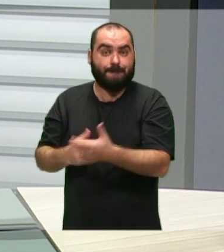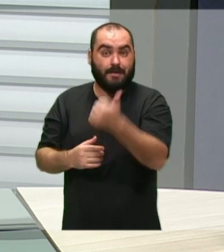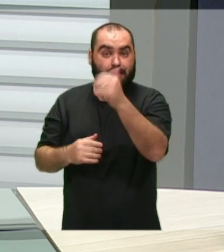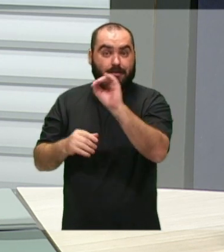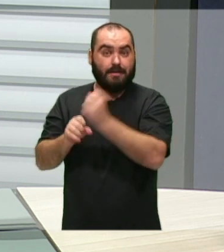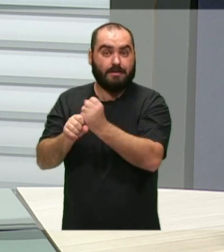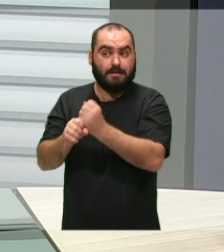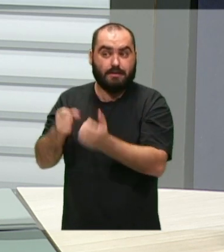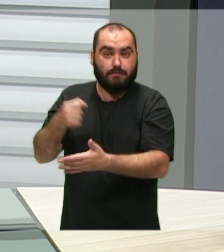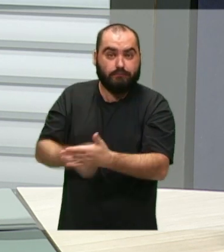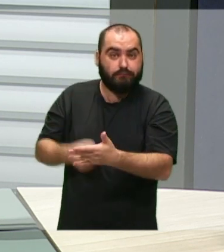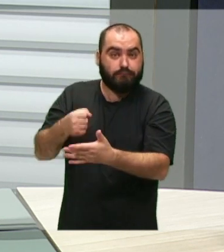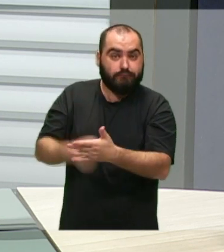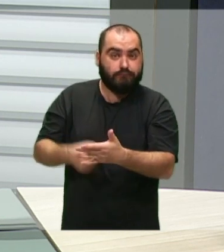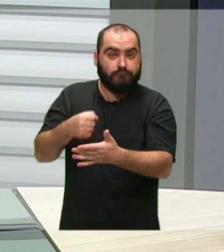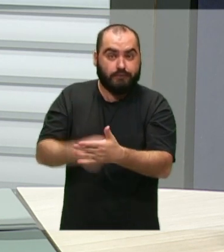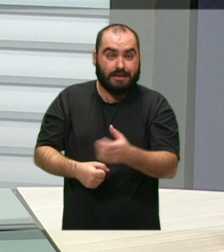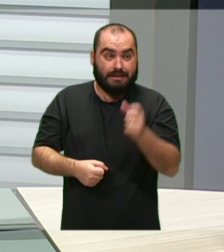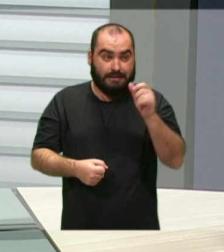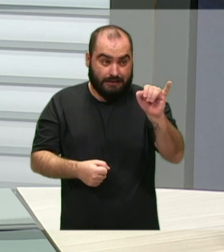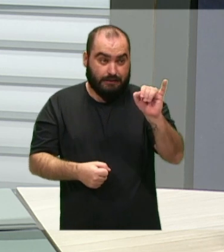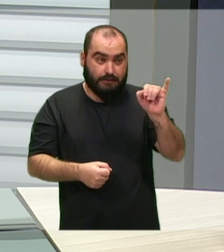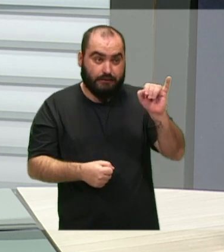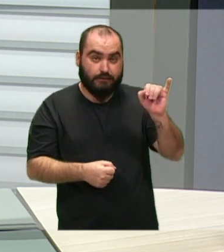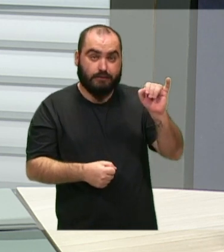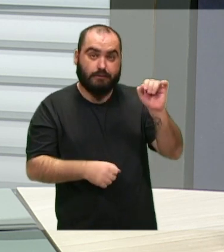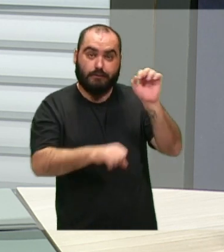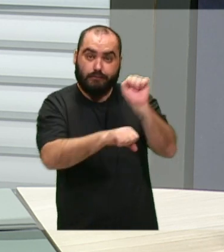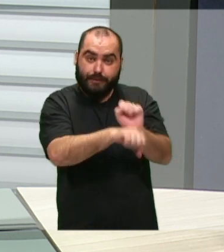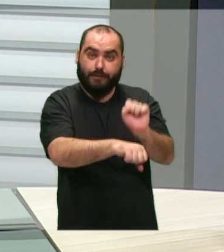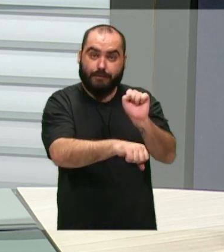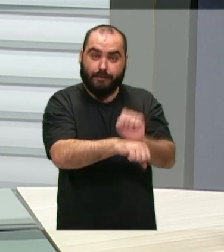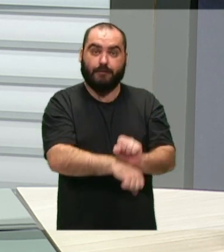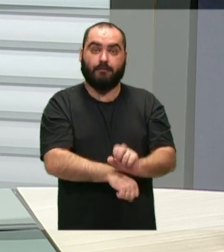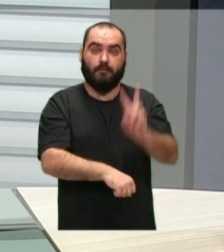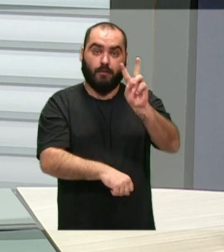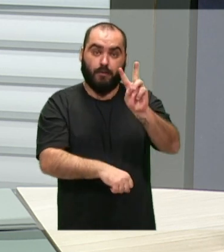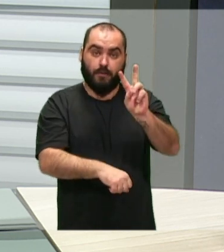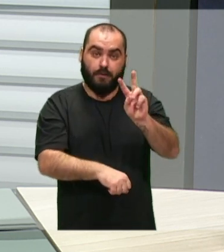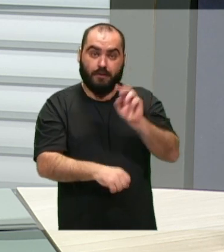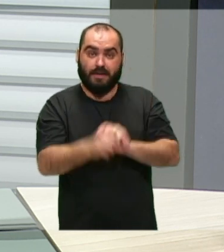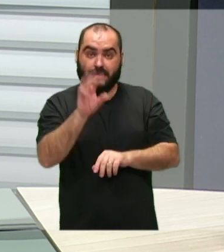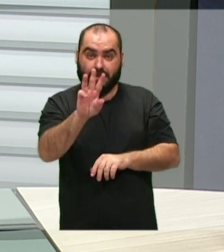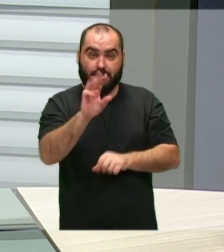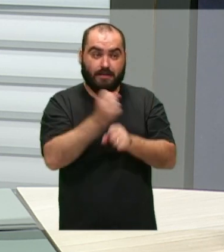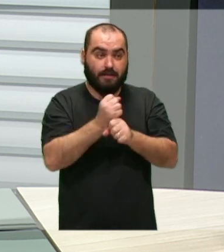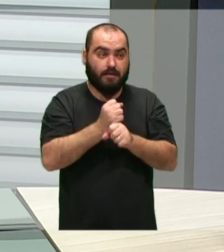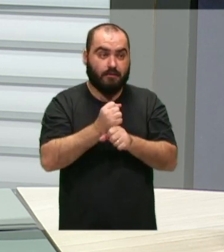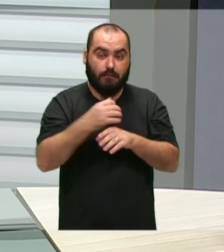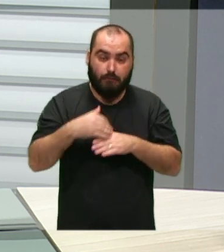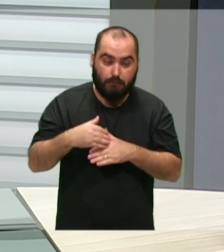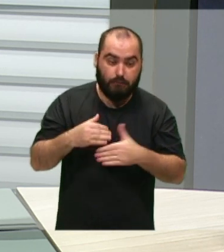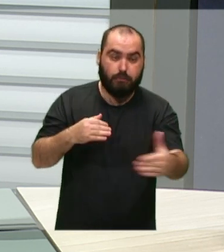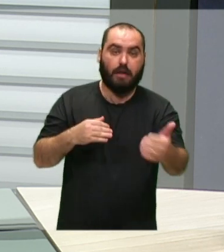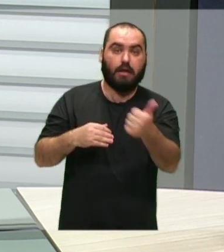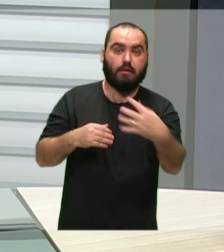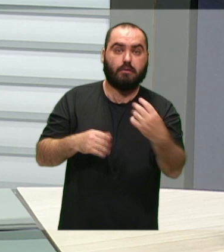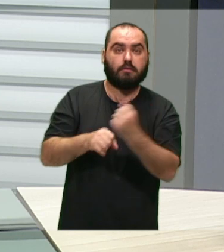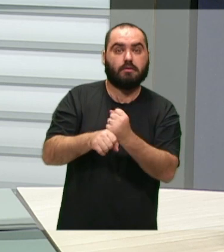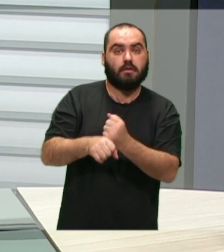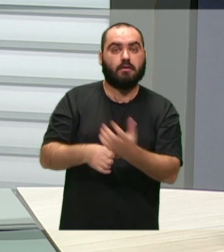anos de luta. E se nós esperar para pensar o hospital infantil daqui 2, 3 anos, nós estamos falando de 14 anos para frente. Então,